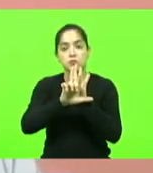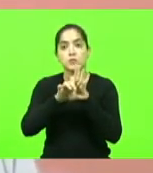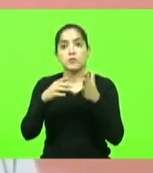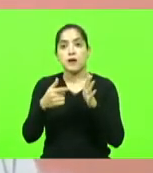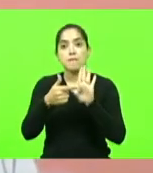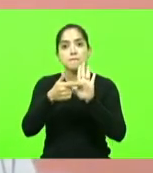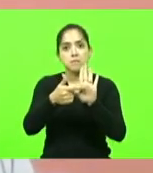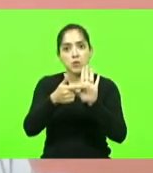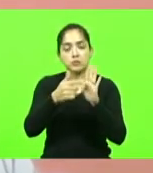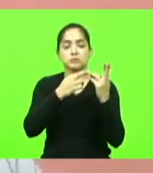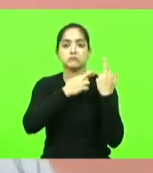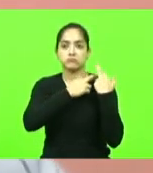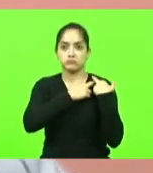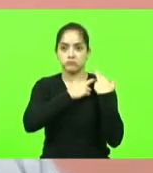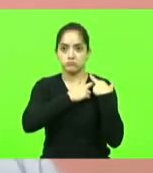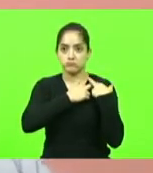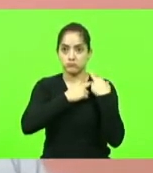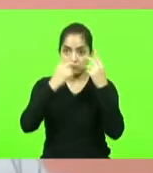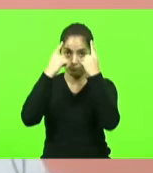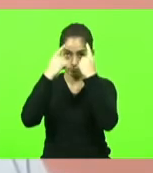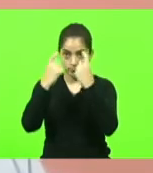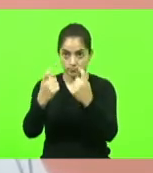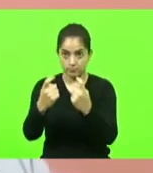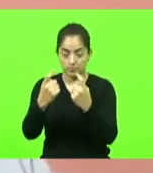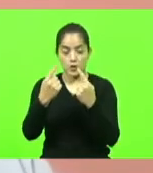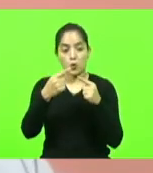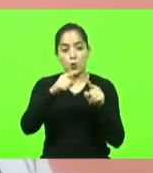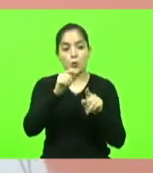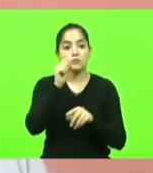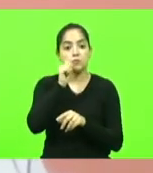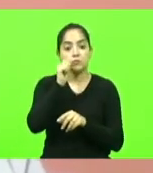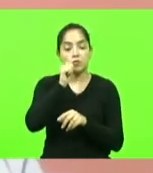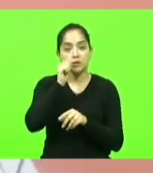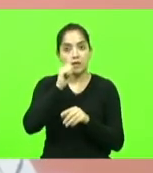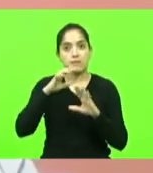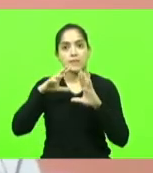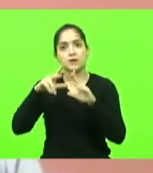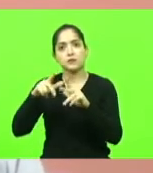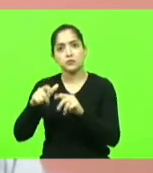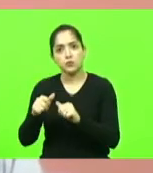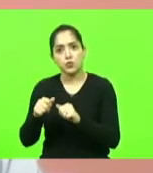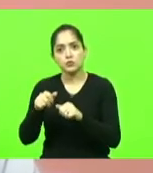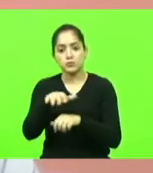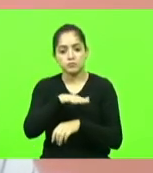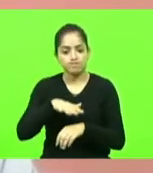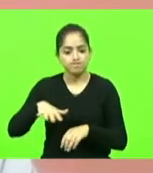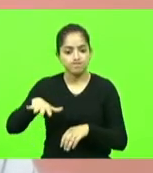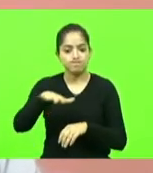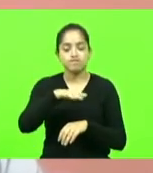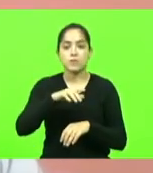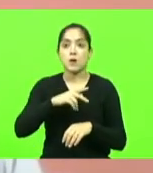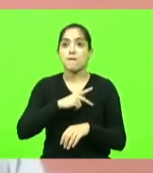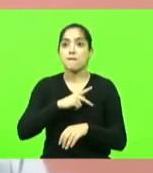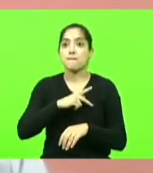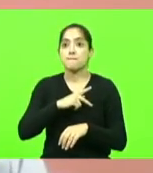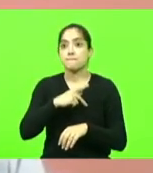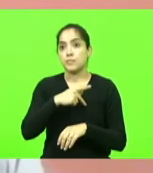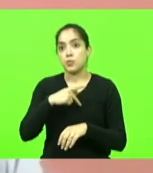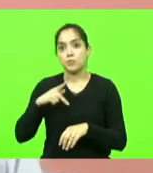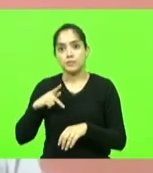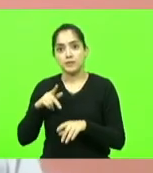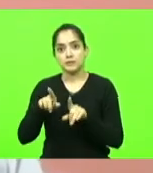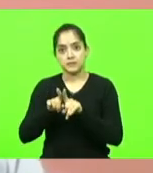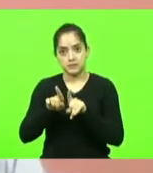responsabilidade da violência contra a mulher para todas as esferas públicas e também para a sociedade